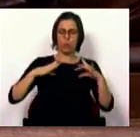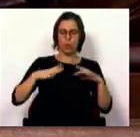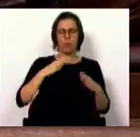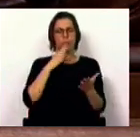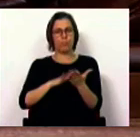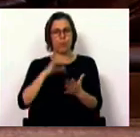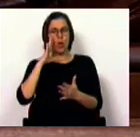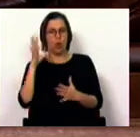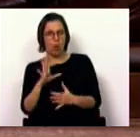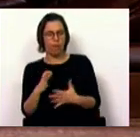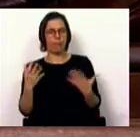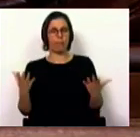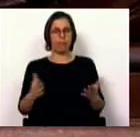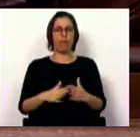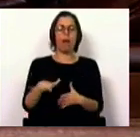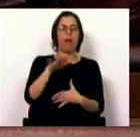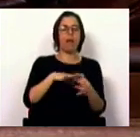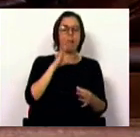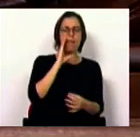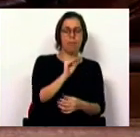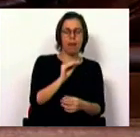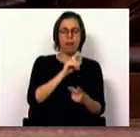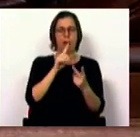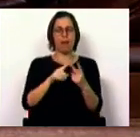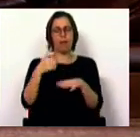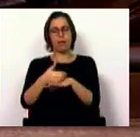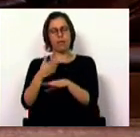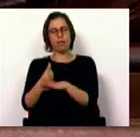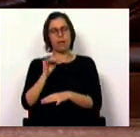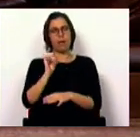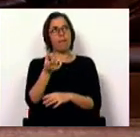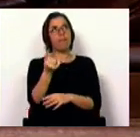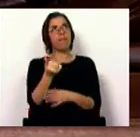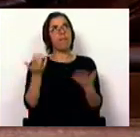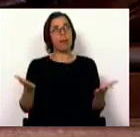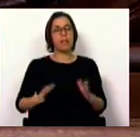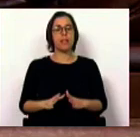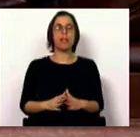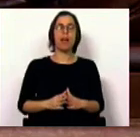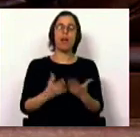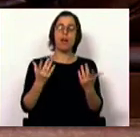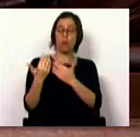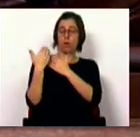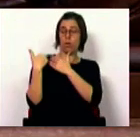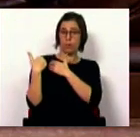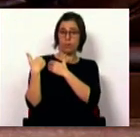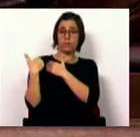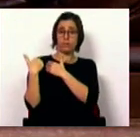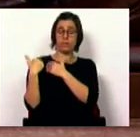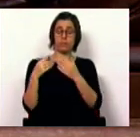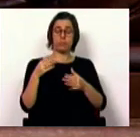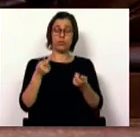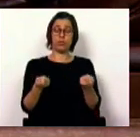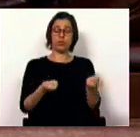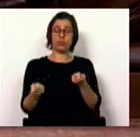restauração, da hotelaria, a área bancária e dos setores financeiros. Os responsáveis pela